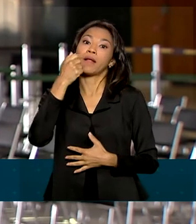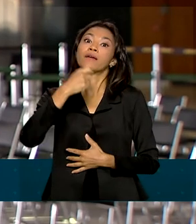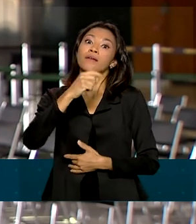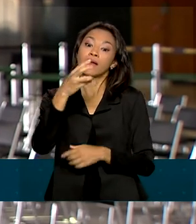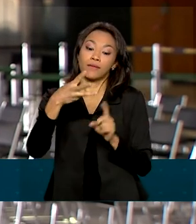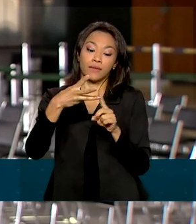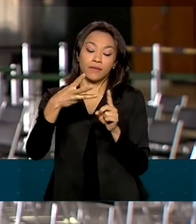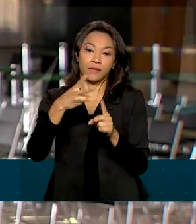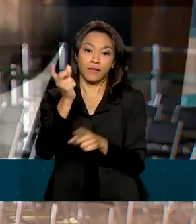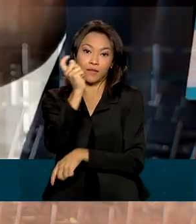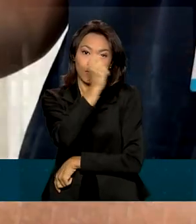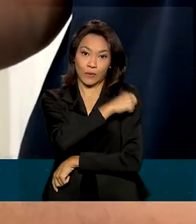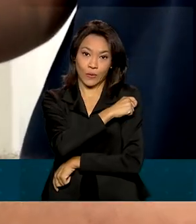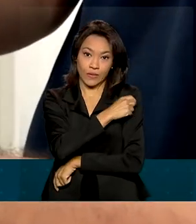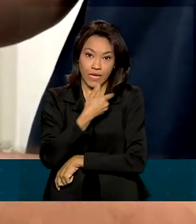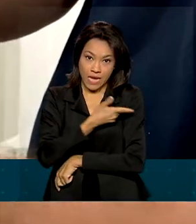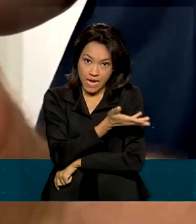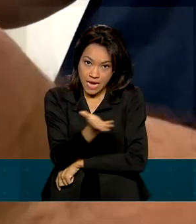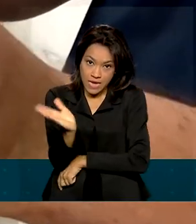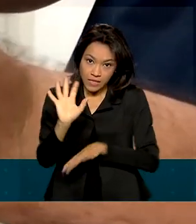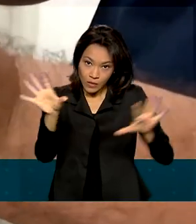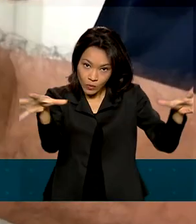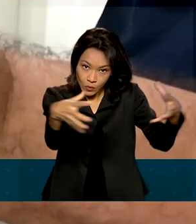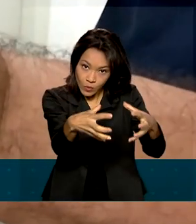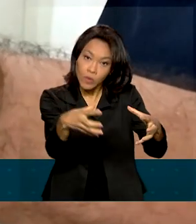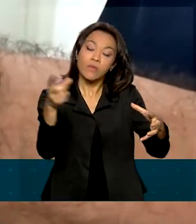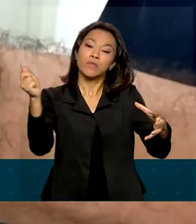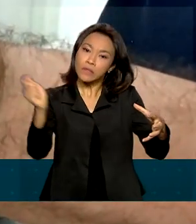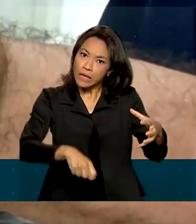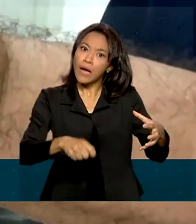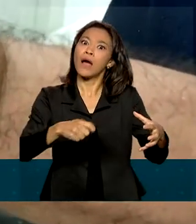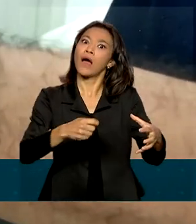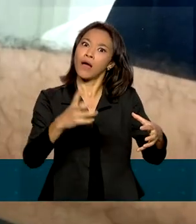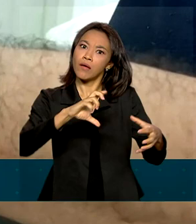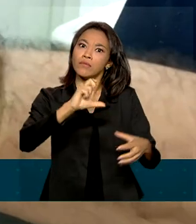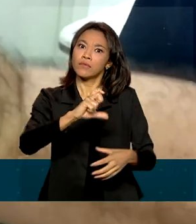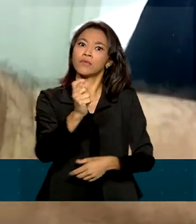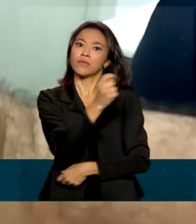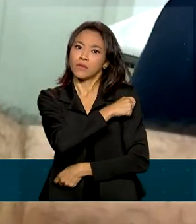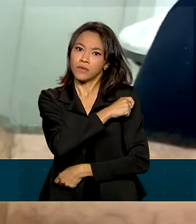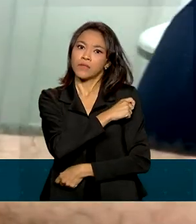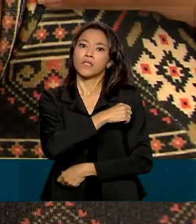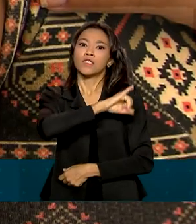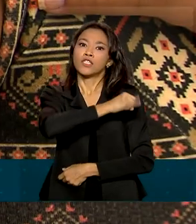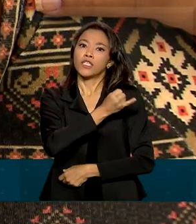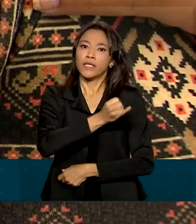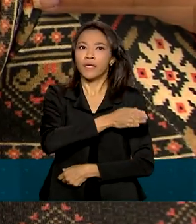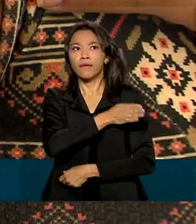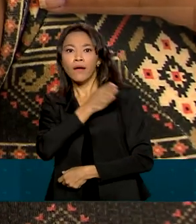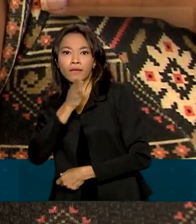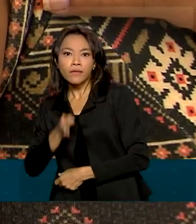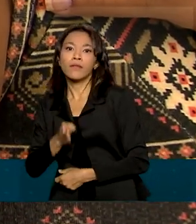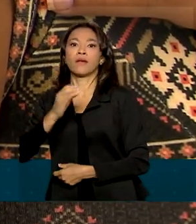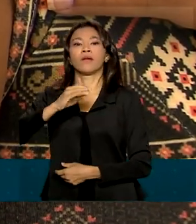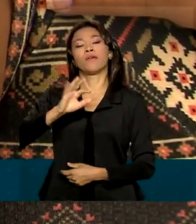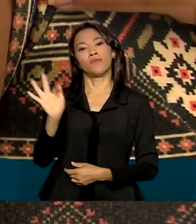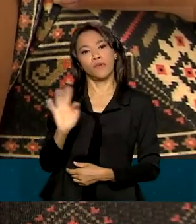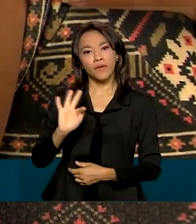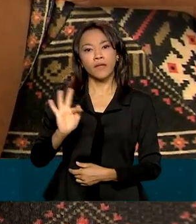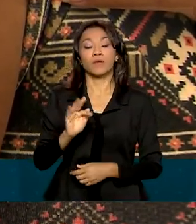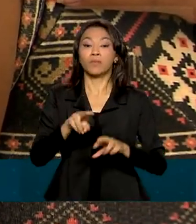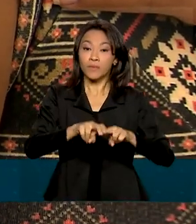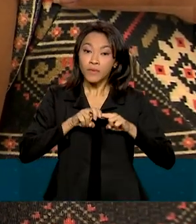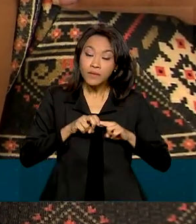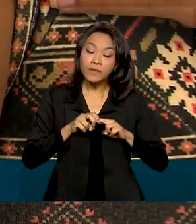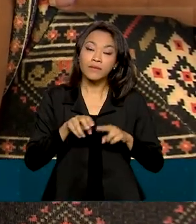extra. Esse público, Renata, já pode receber a nova dose entre janeiro e fevereiro deste ano. E para isso é utilizado